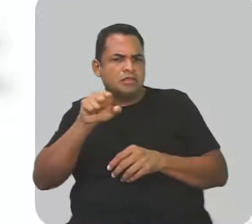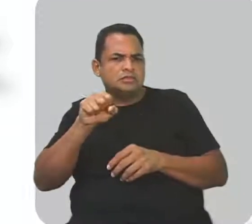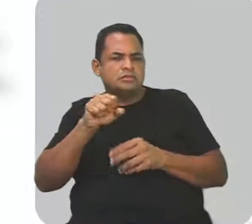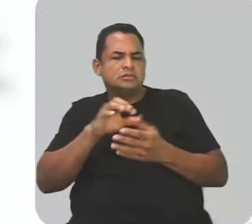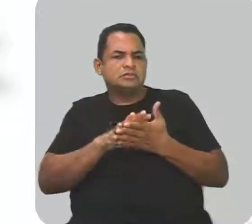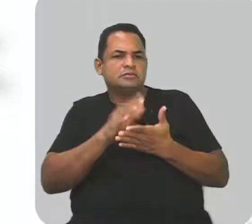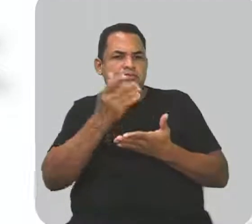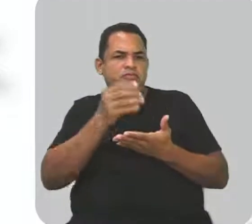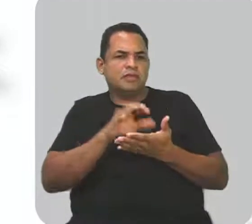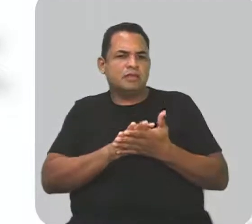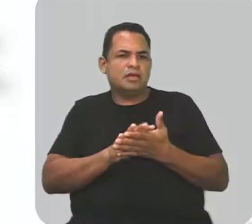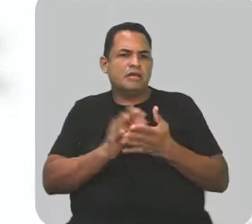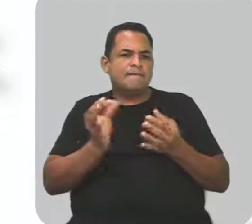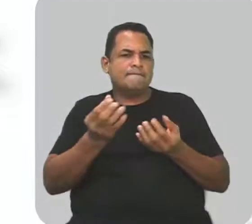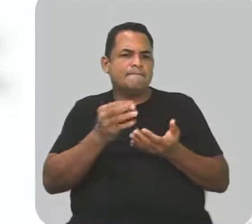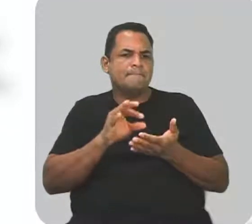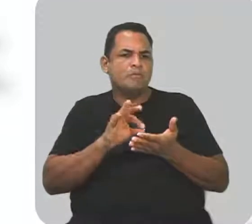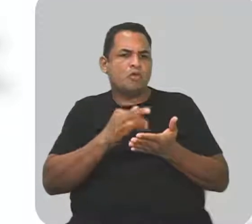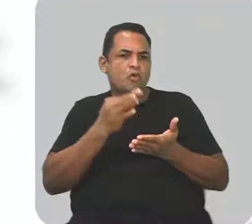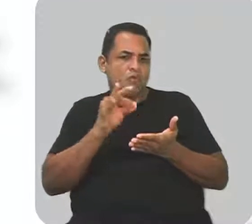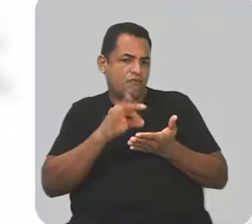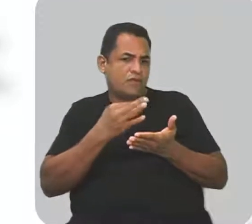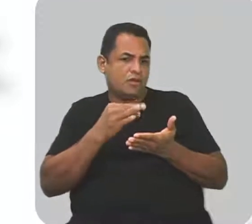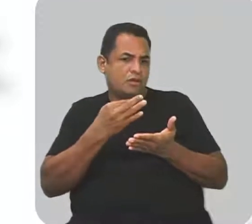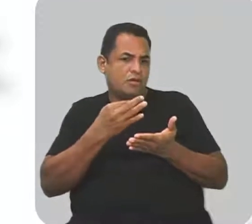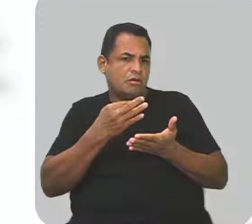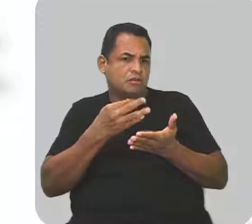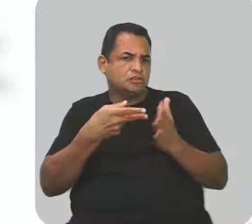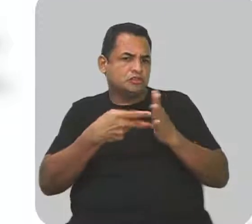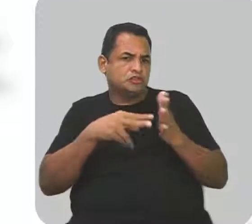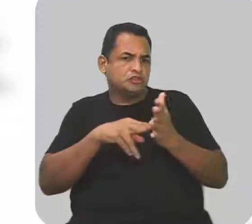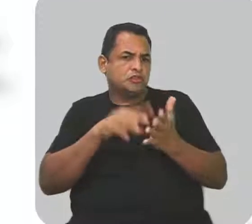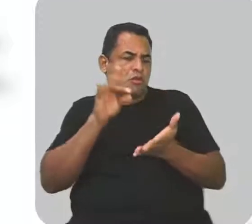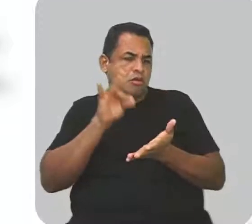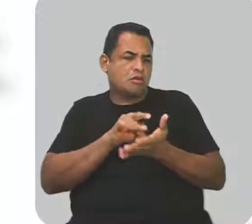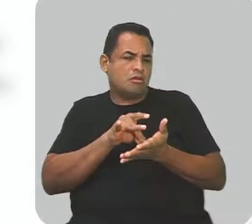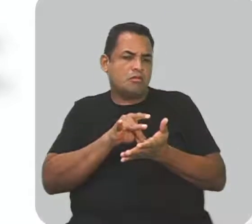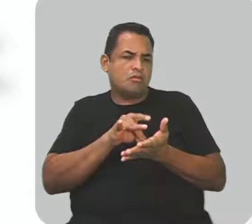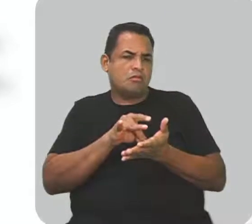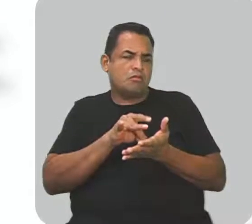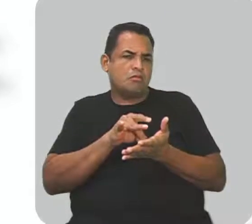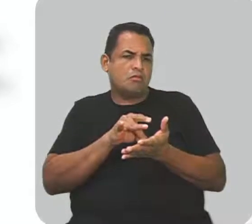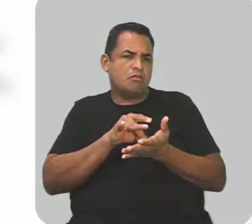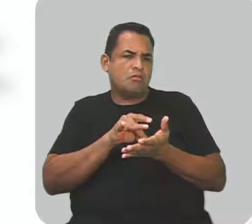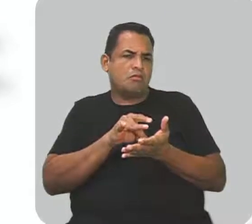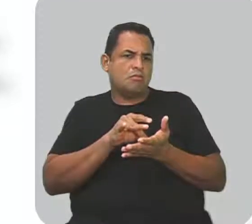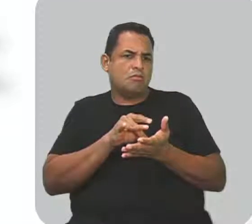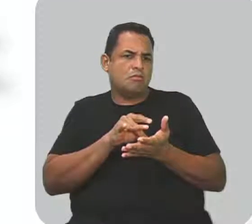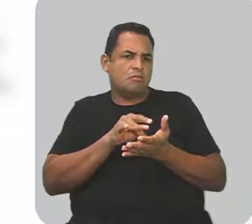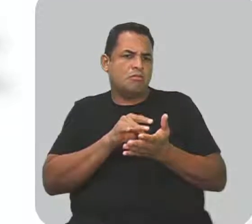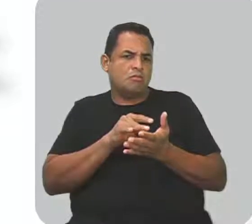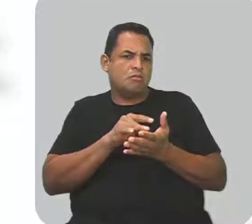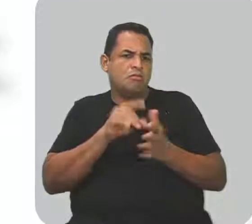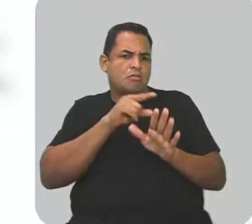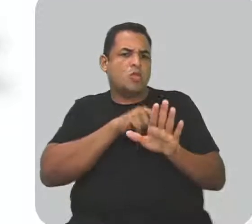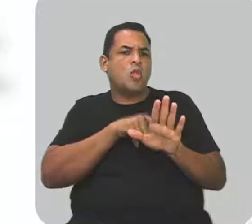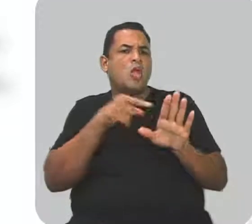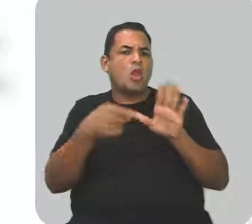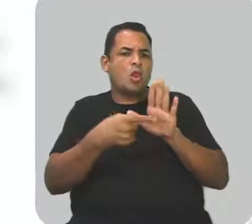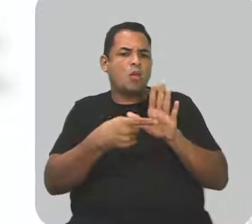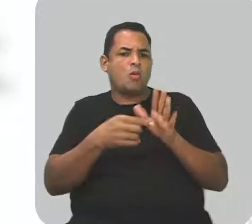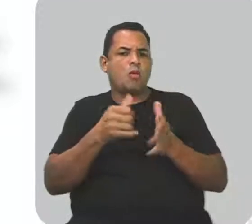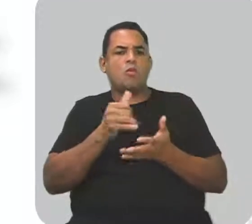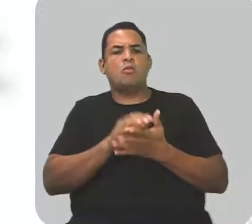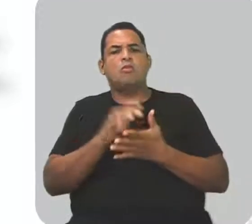né? Já fazendo aquela ligação, que é passa de uva, passa de sentido real. Entendeu? Dei notativo. O outro